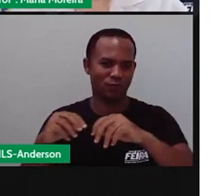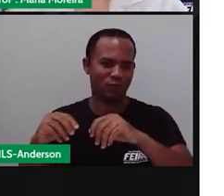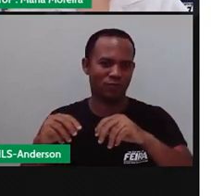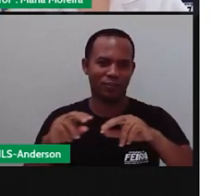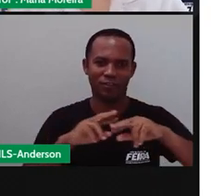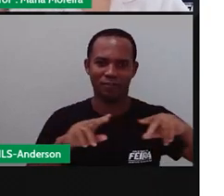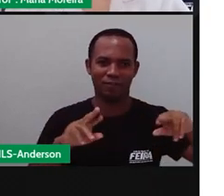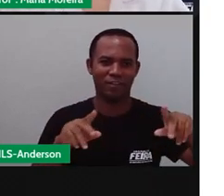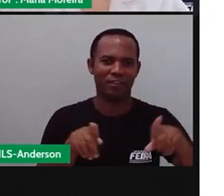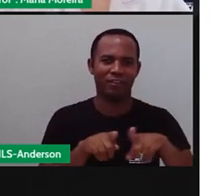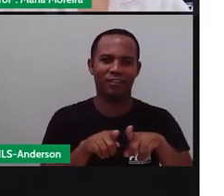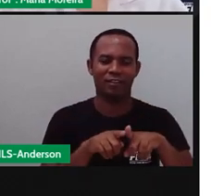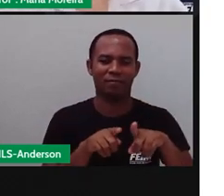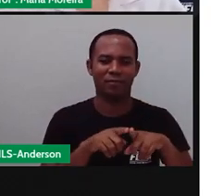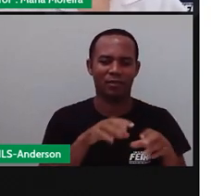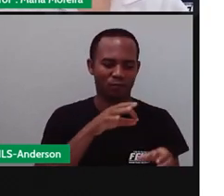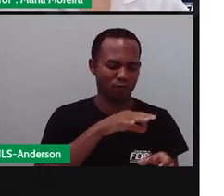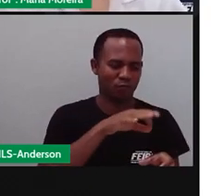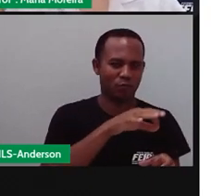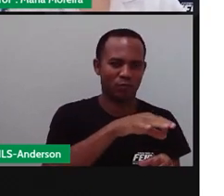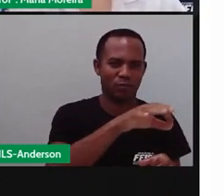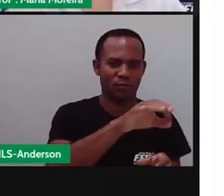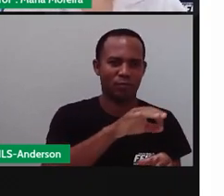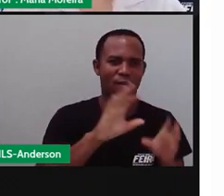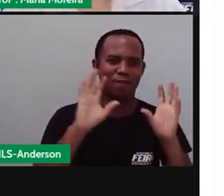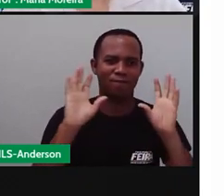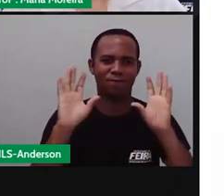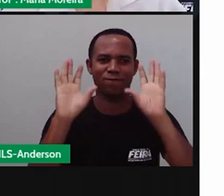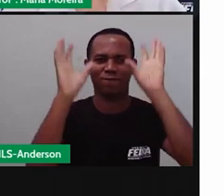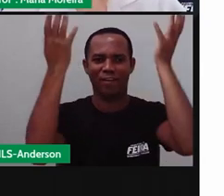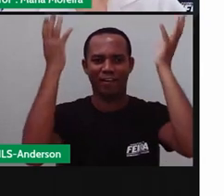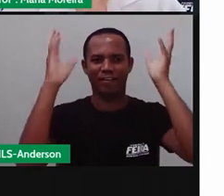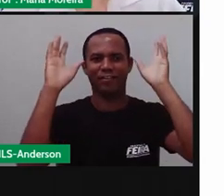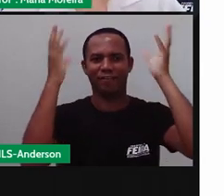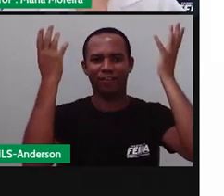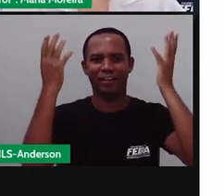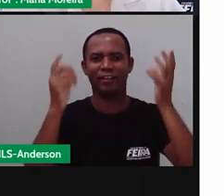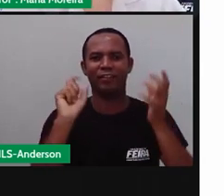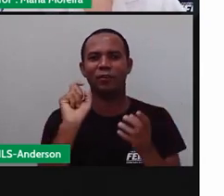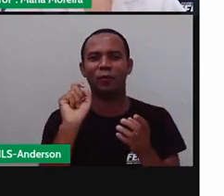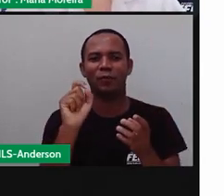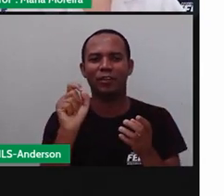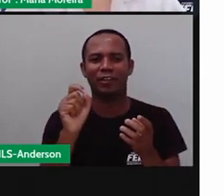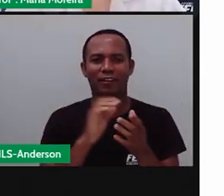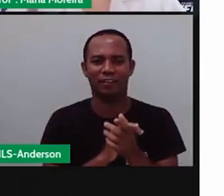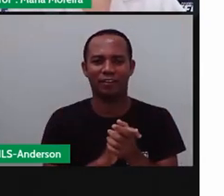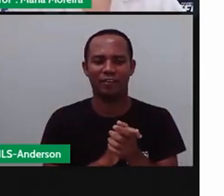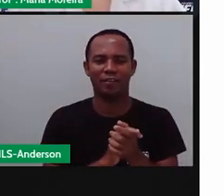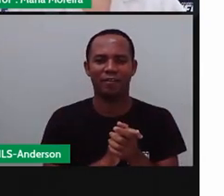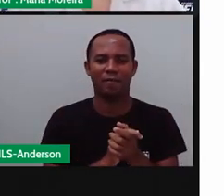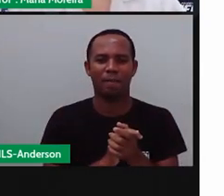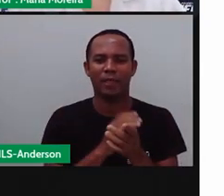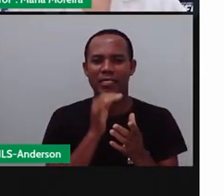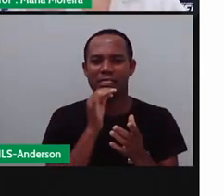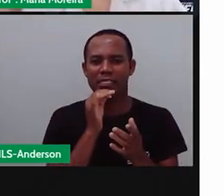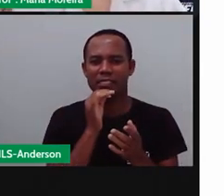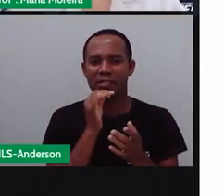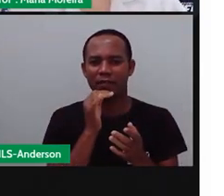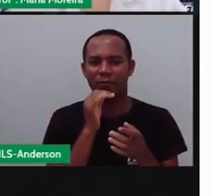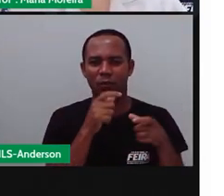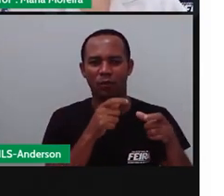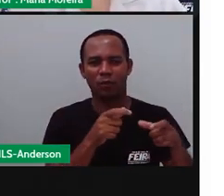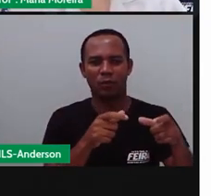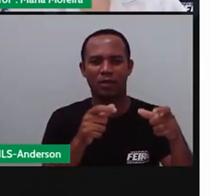semeado, daquilo que foi plantado. E essa festa da colheita, ela é realizada, inclusive, em